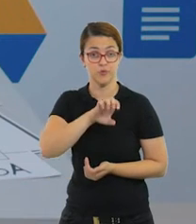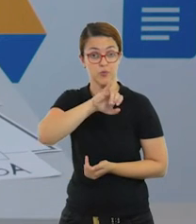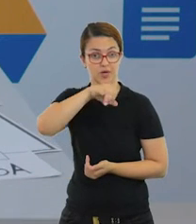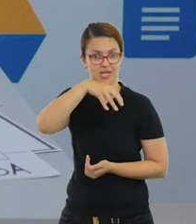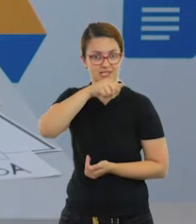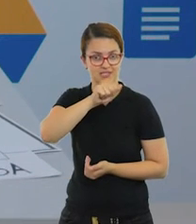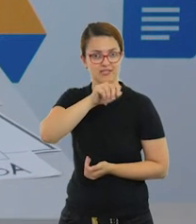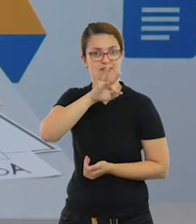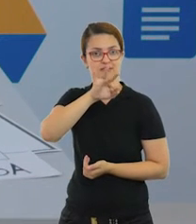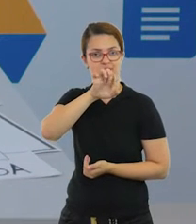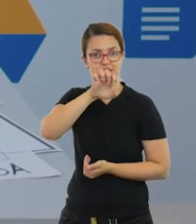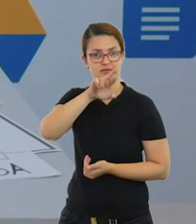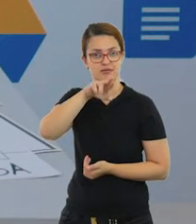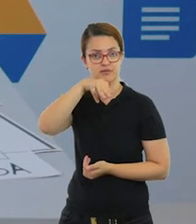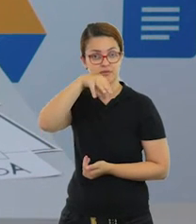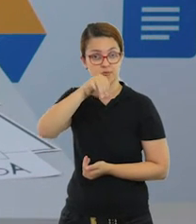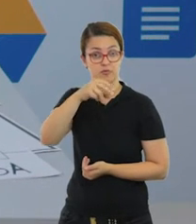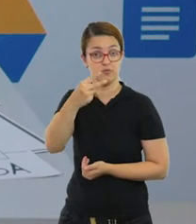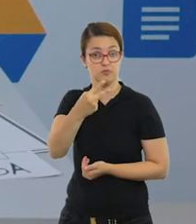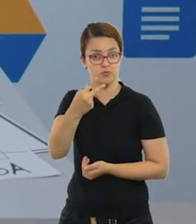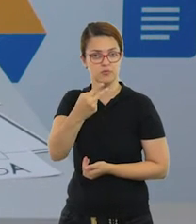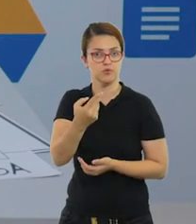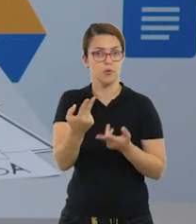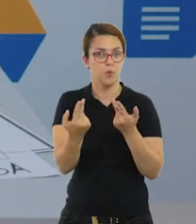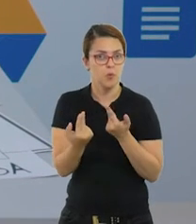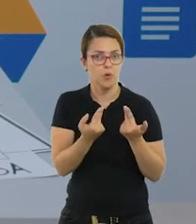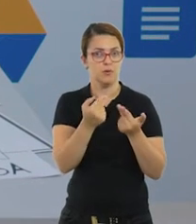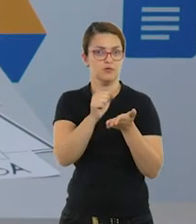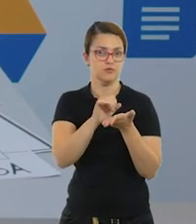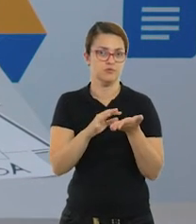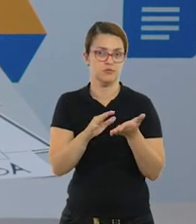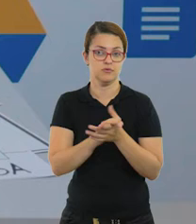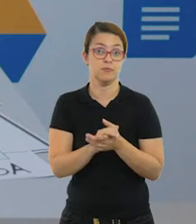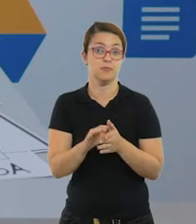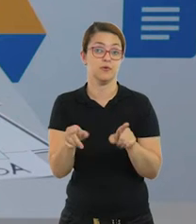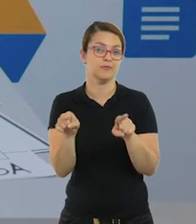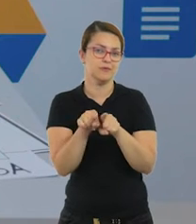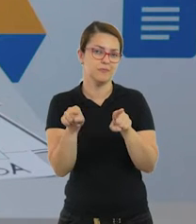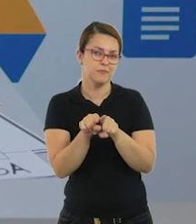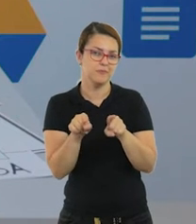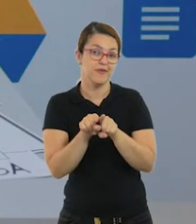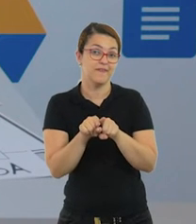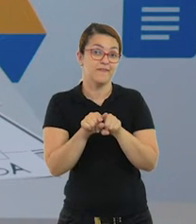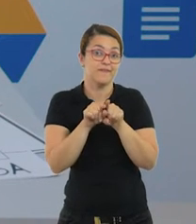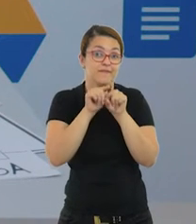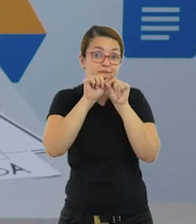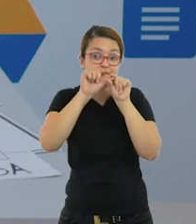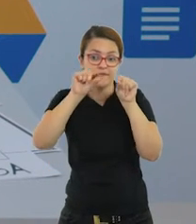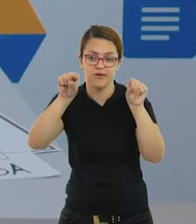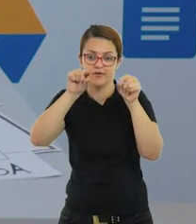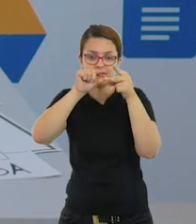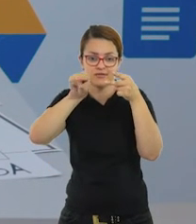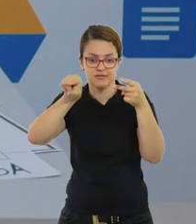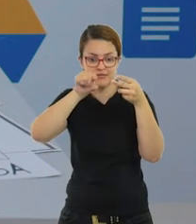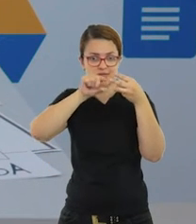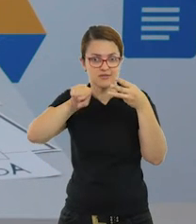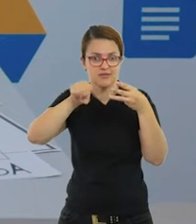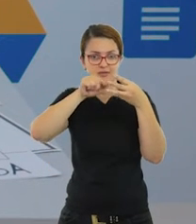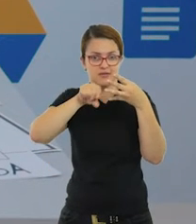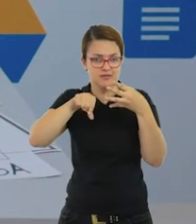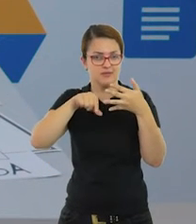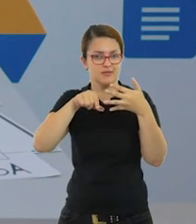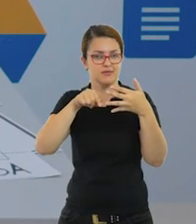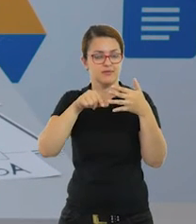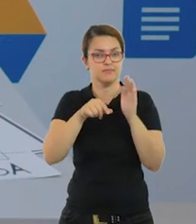2 também podem realizar a mesma atividade. Só que vocês também vão formar frases, utilizando as mesmas